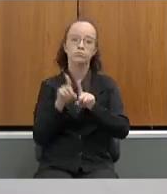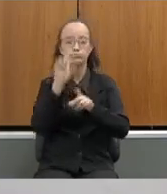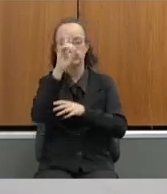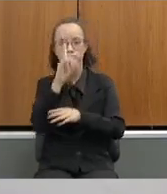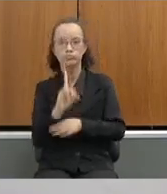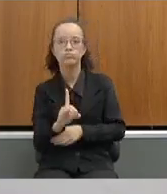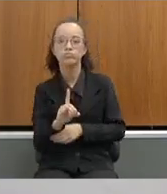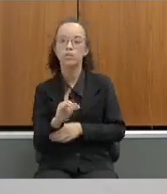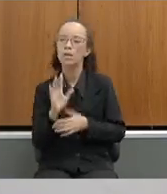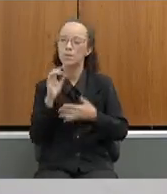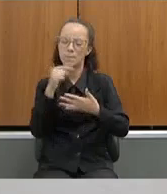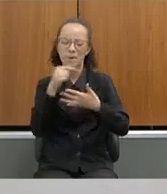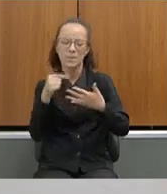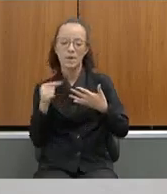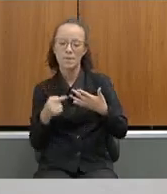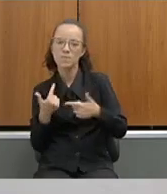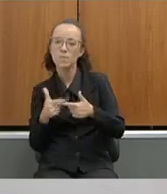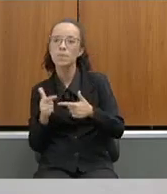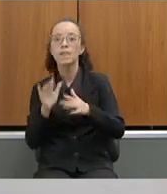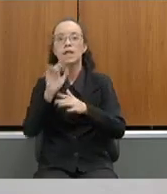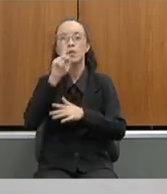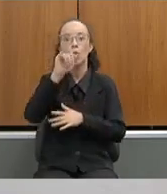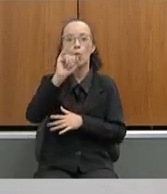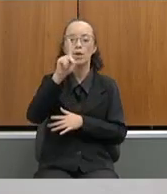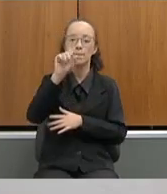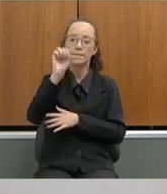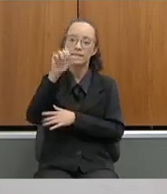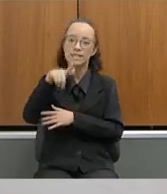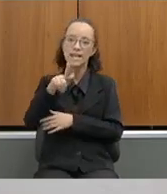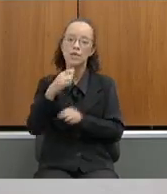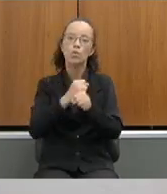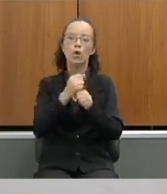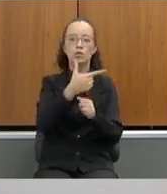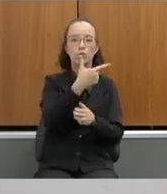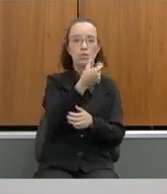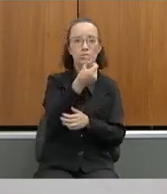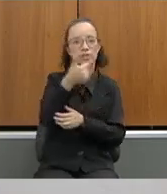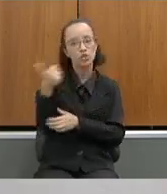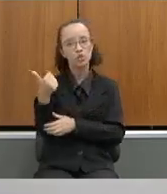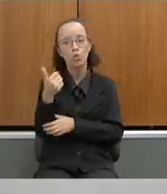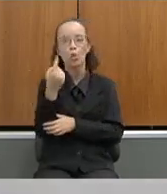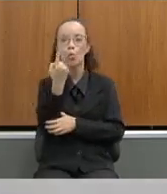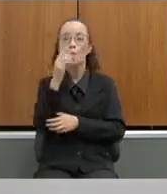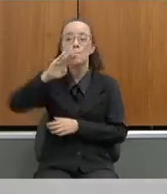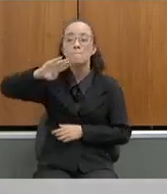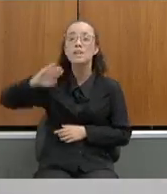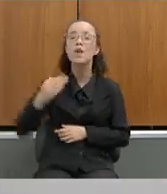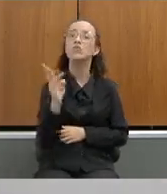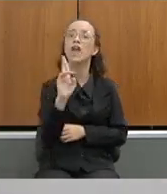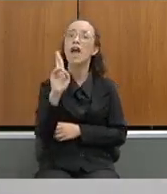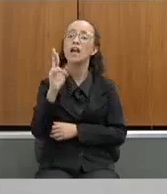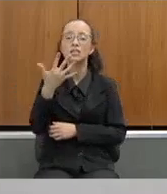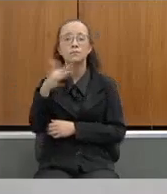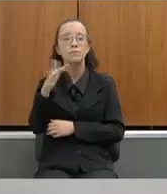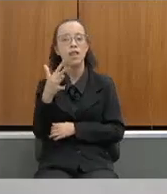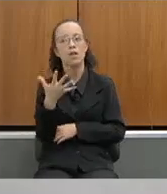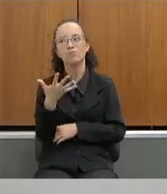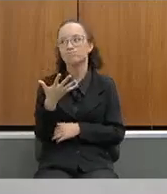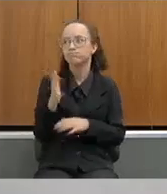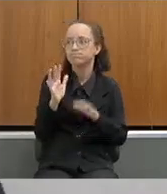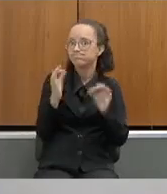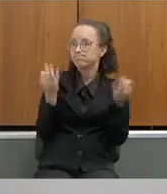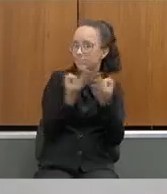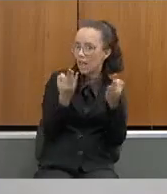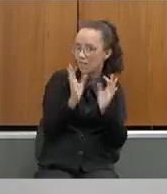problemas, o Ipseng gastou nesse ano de 2021 um bilhão e duzentos mil reais. Não é uma maravilha,